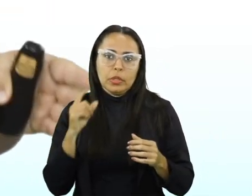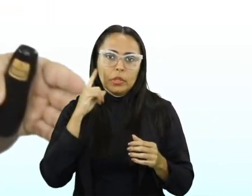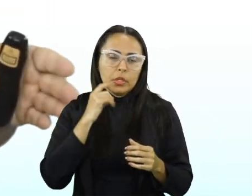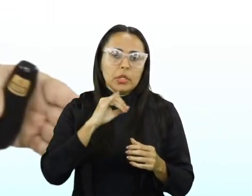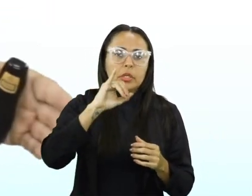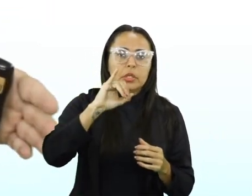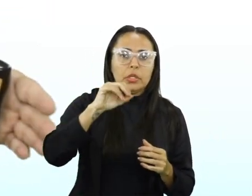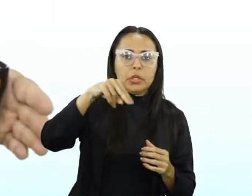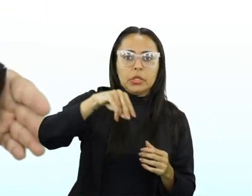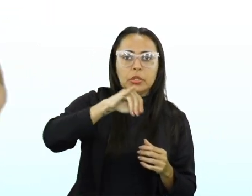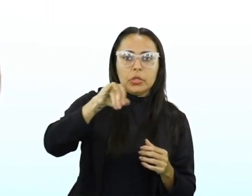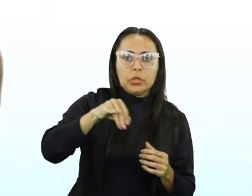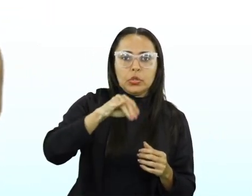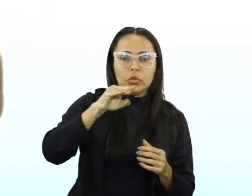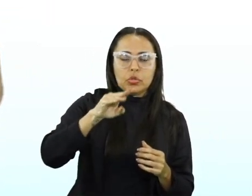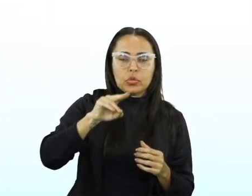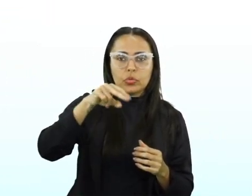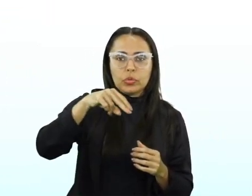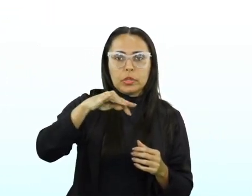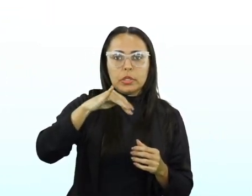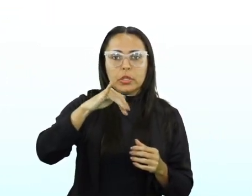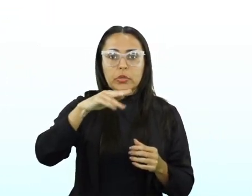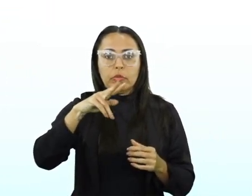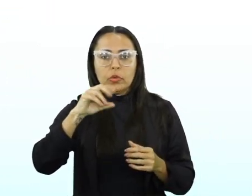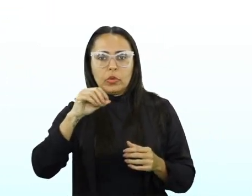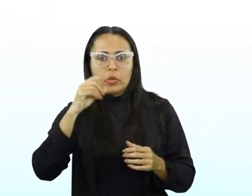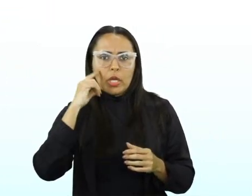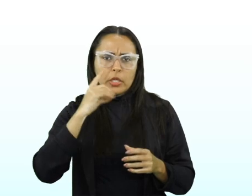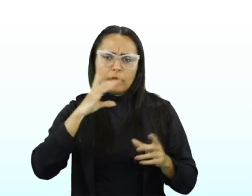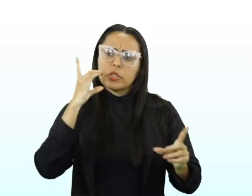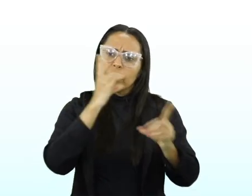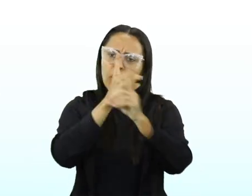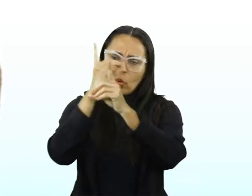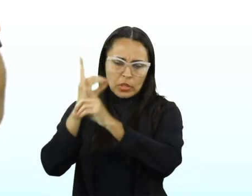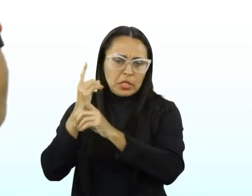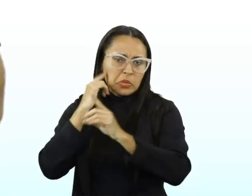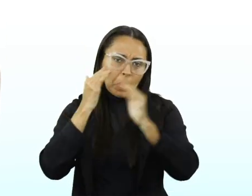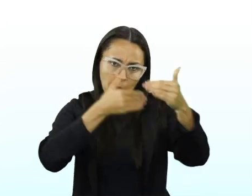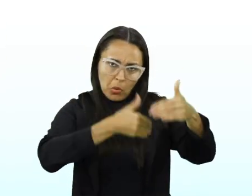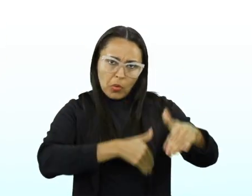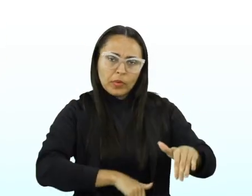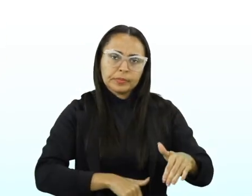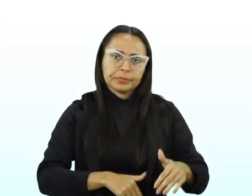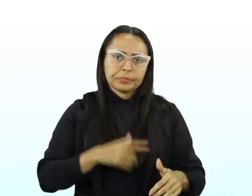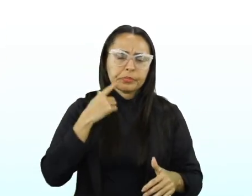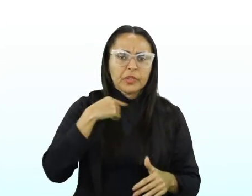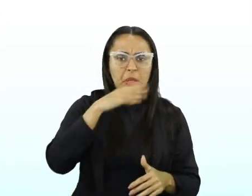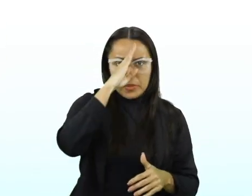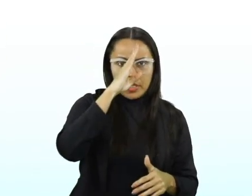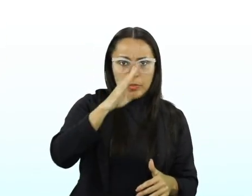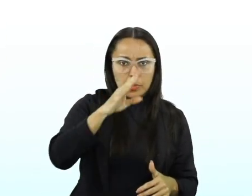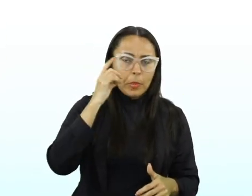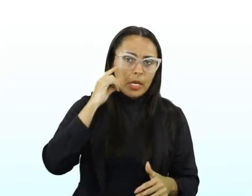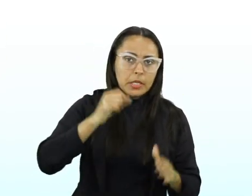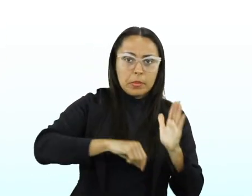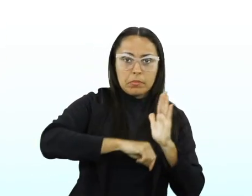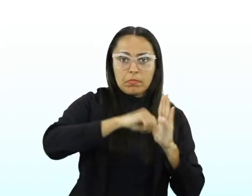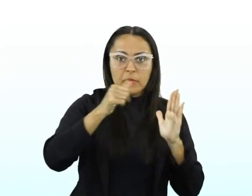quê? Injuntivo. Então, inevitavelmente, você vai encontrar a sua prova, principalmente na primeira